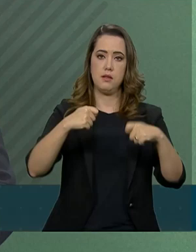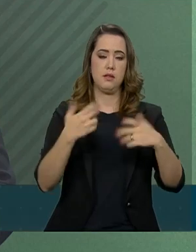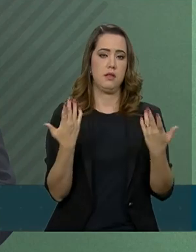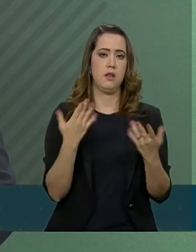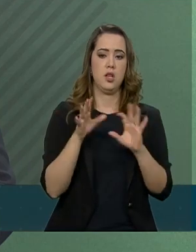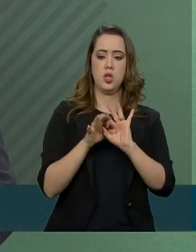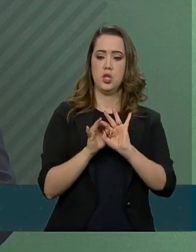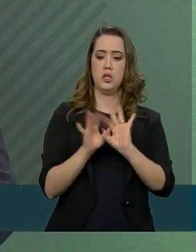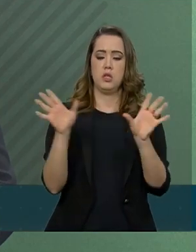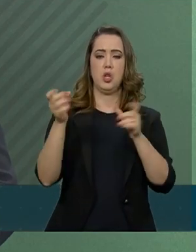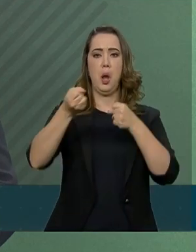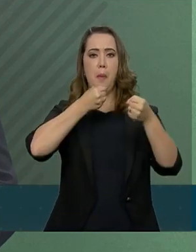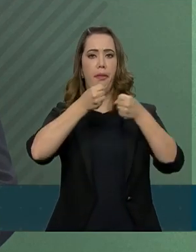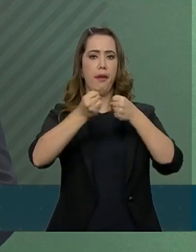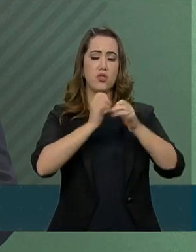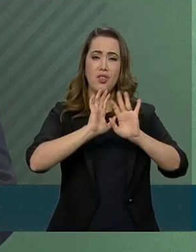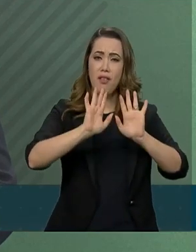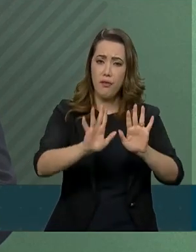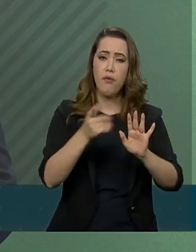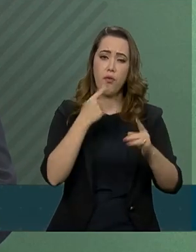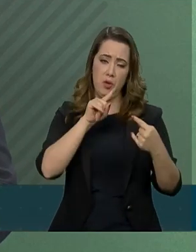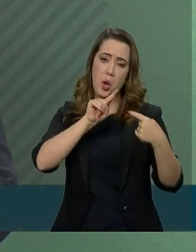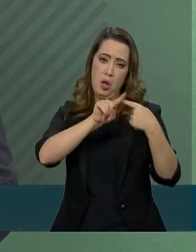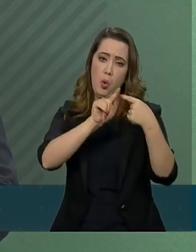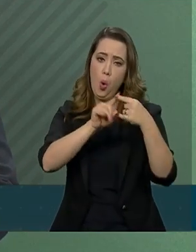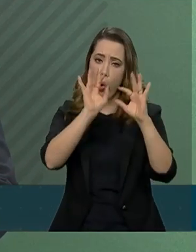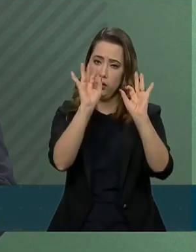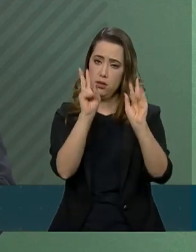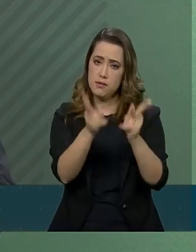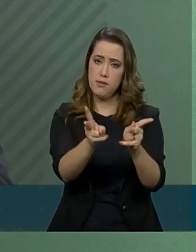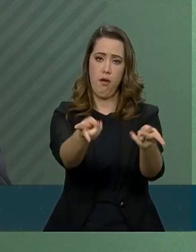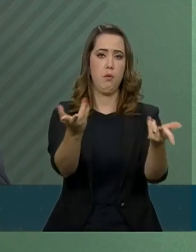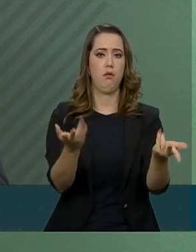de liberdade de imprensa com a qual ele se associa em tóton.